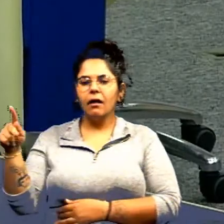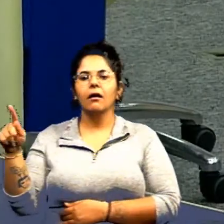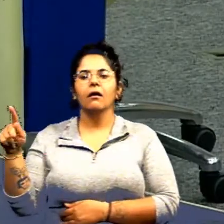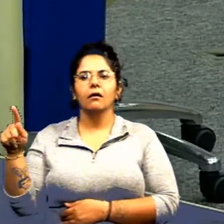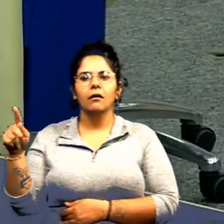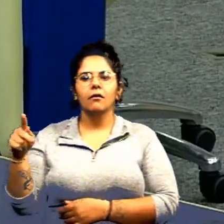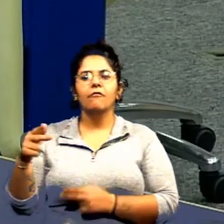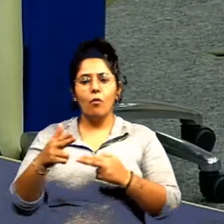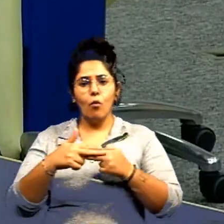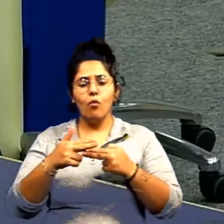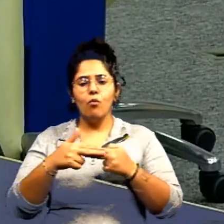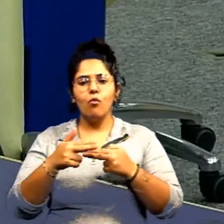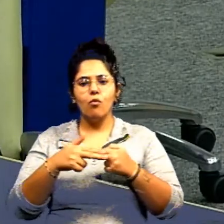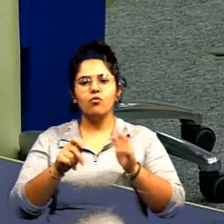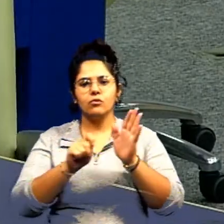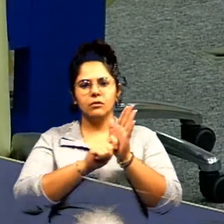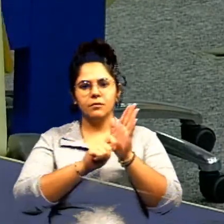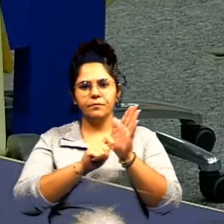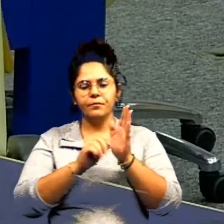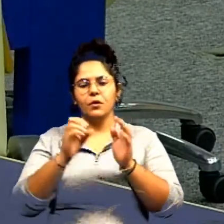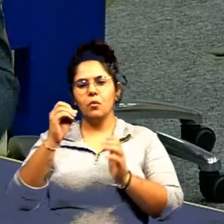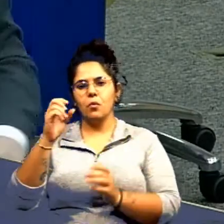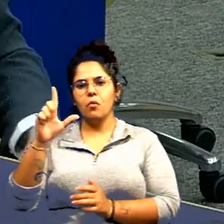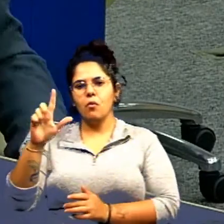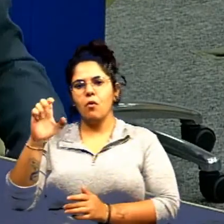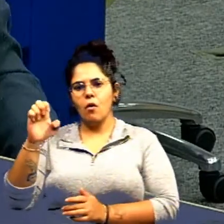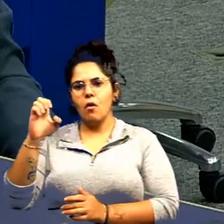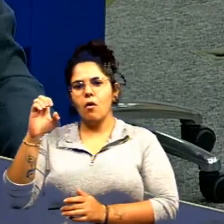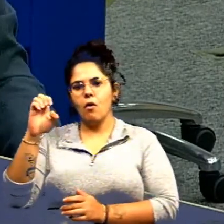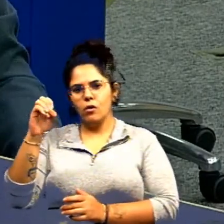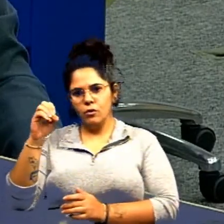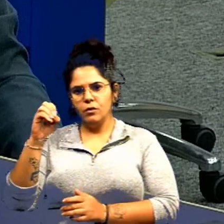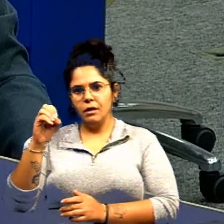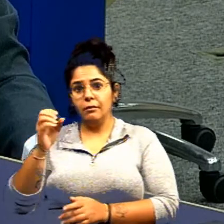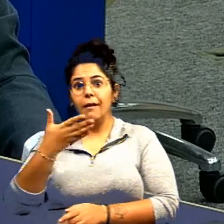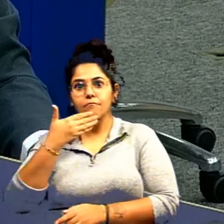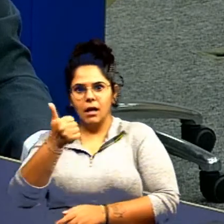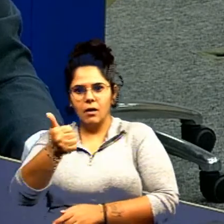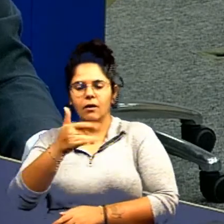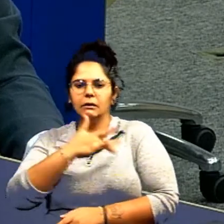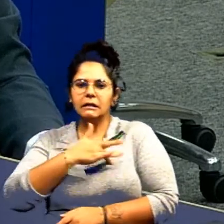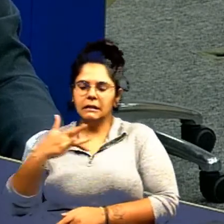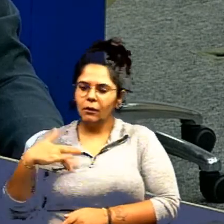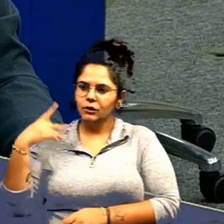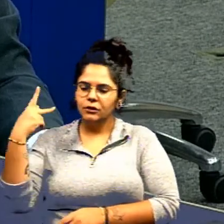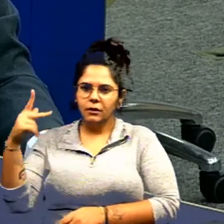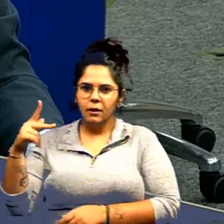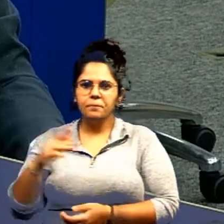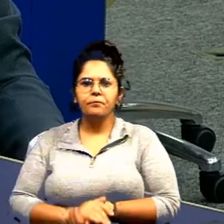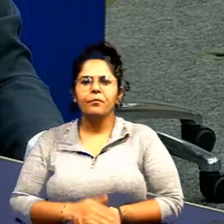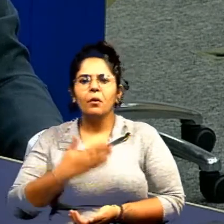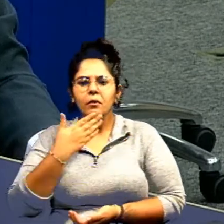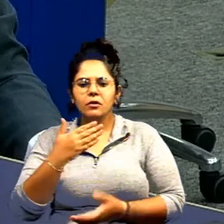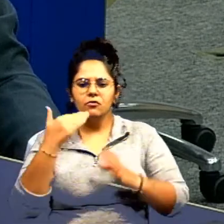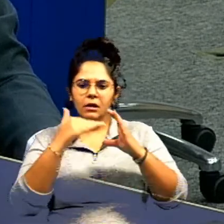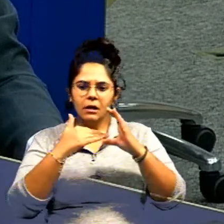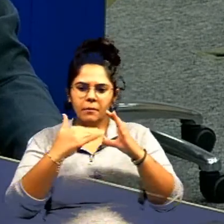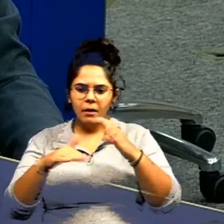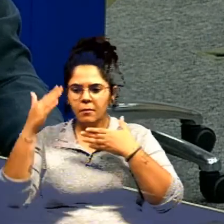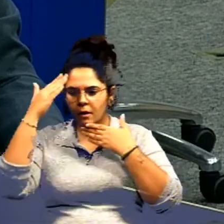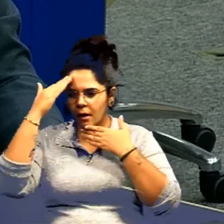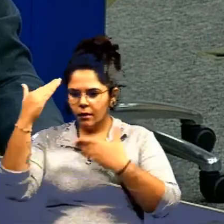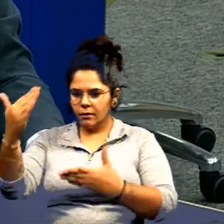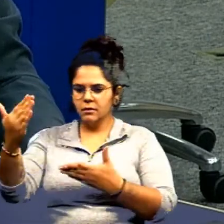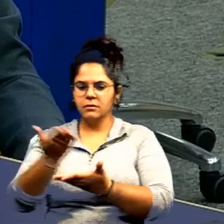da cannabis medicinal e tem melhoras progressivas presidente mas eu pedi aqui esse encaminhamento para agradecer a vossa